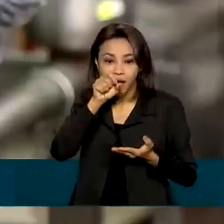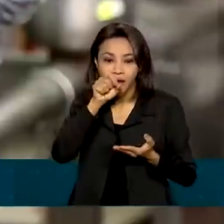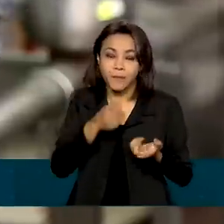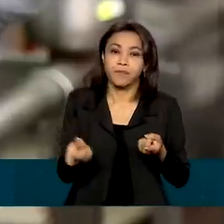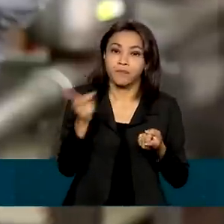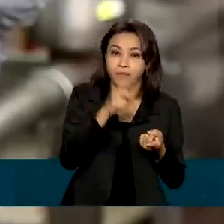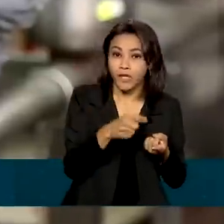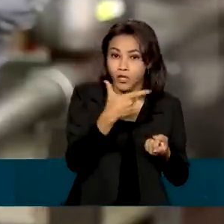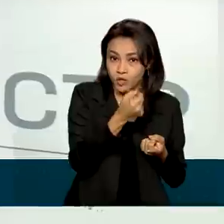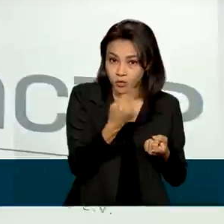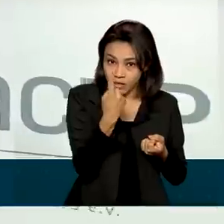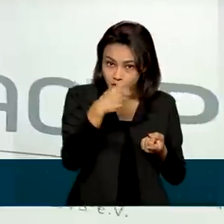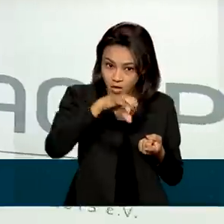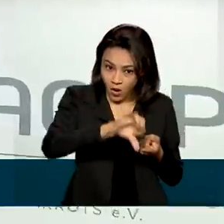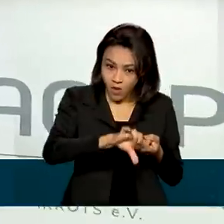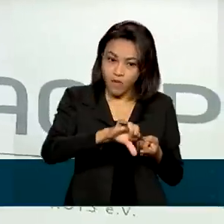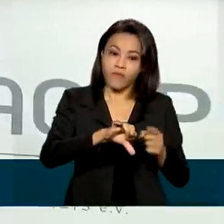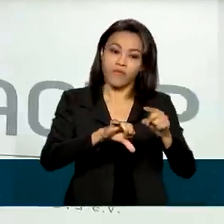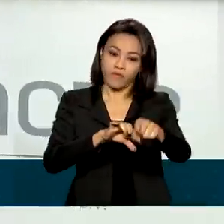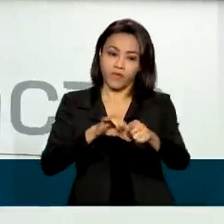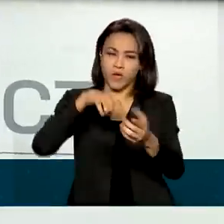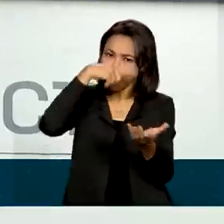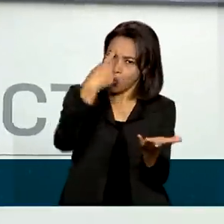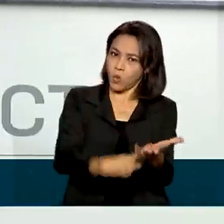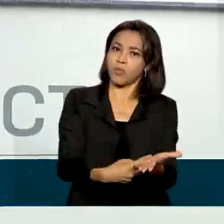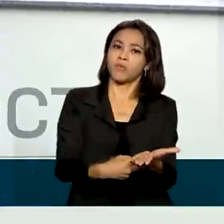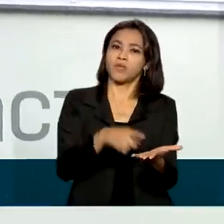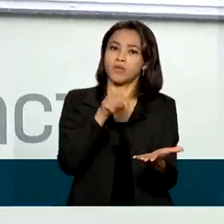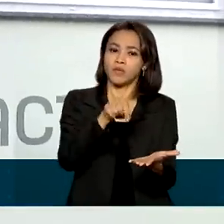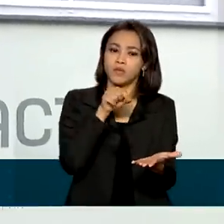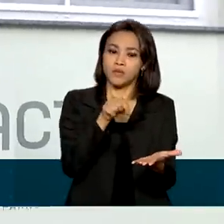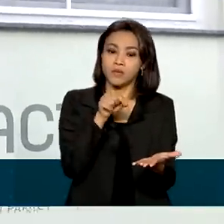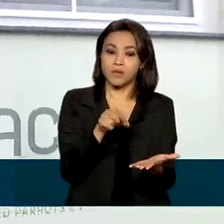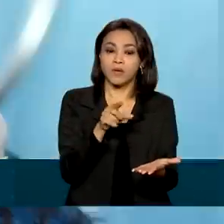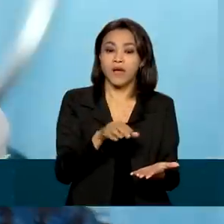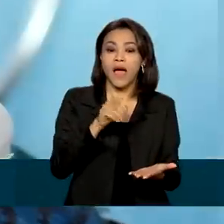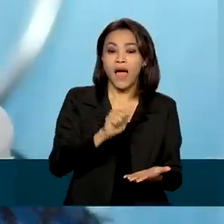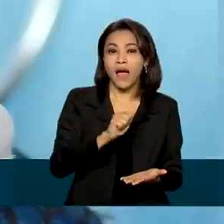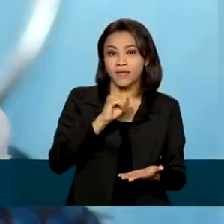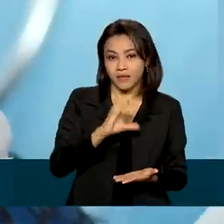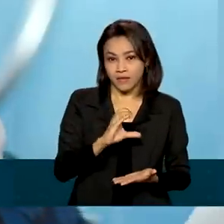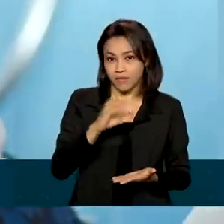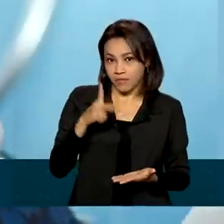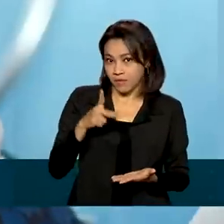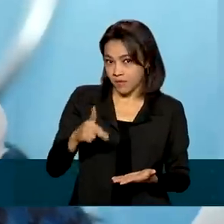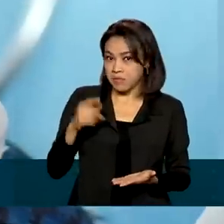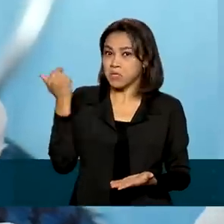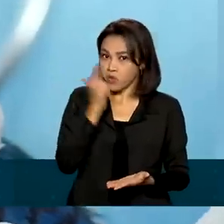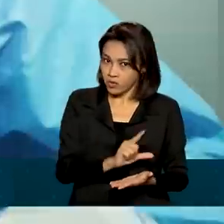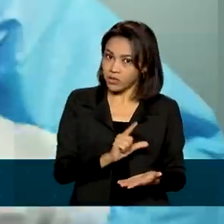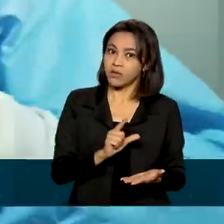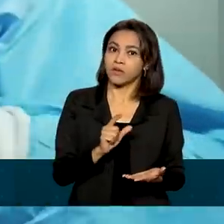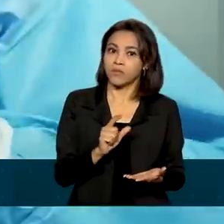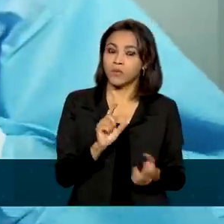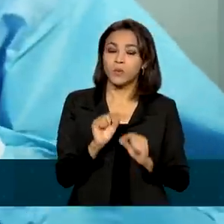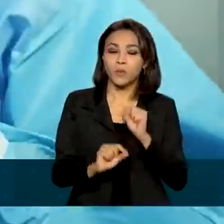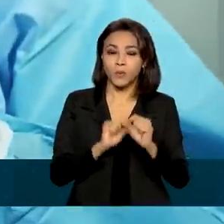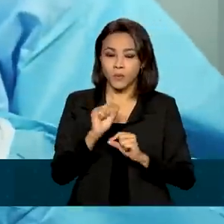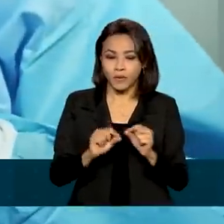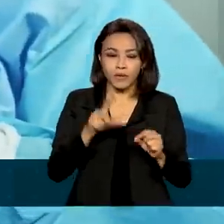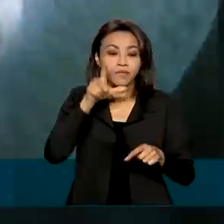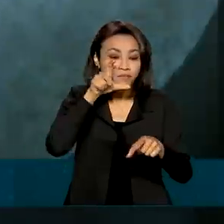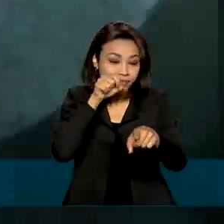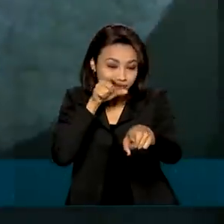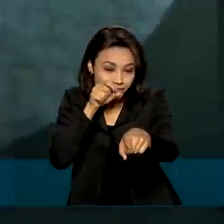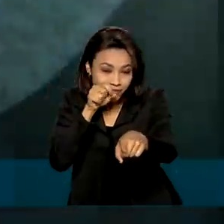2019, firmamos um acordo de cooperação técnica com a ACTP e isso viabilizou que as ararinhas